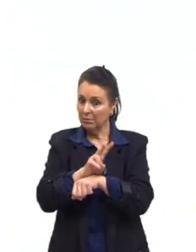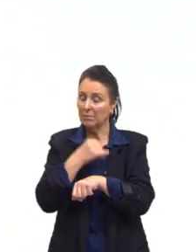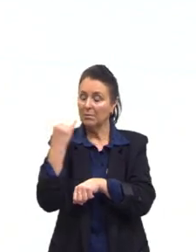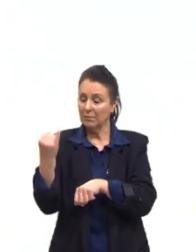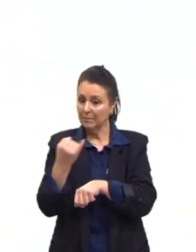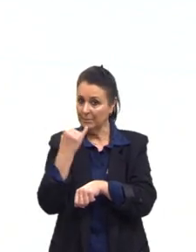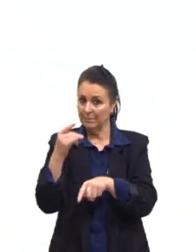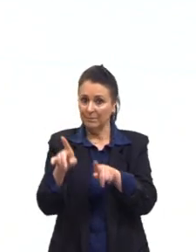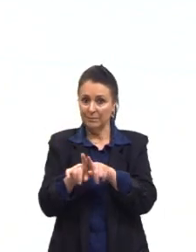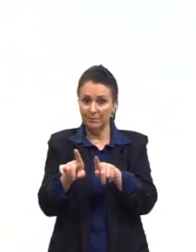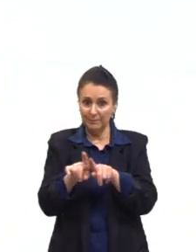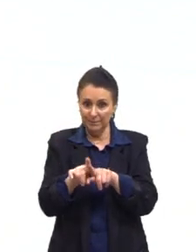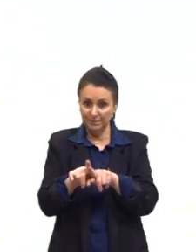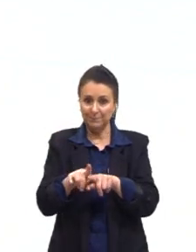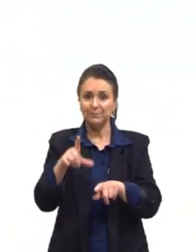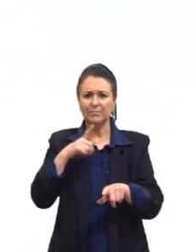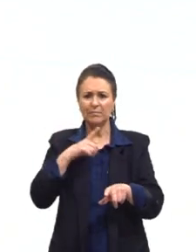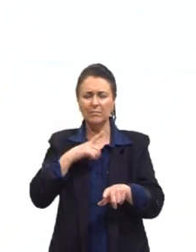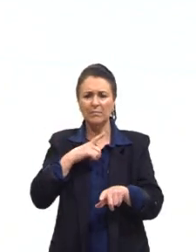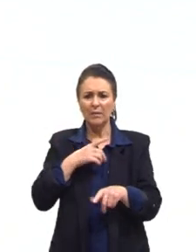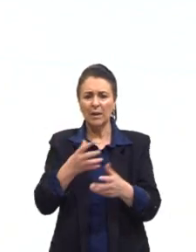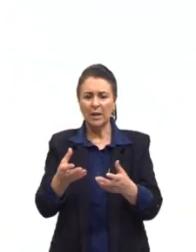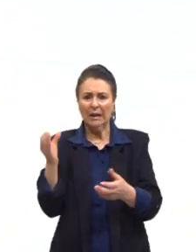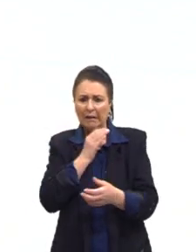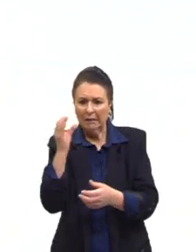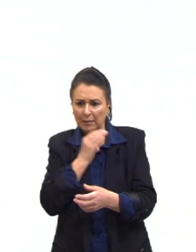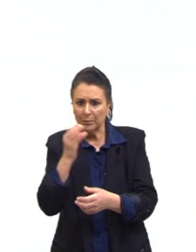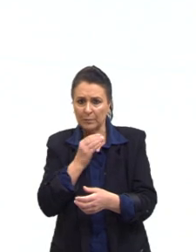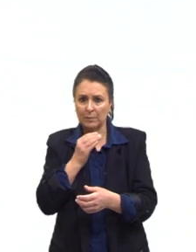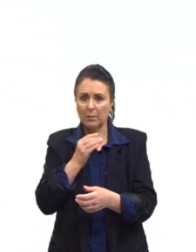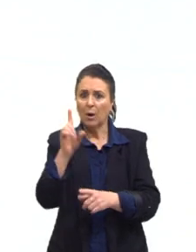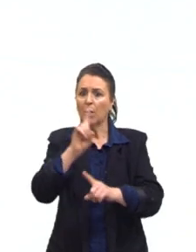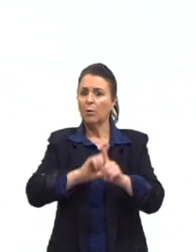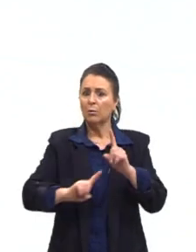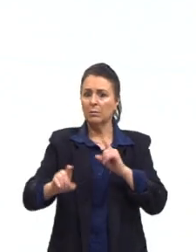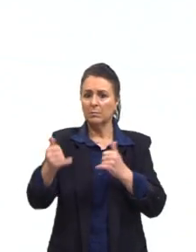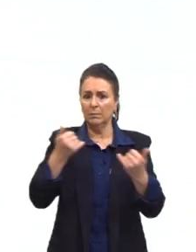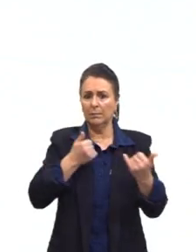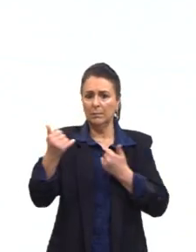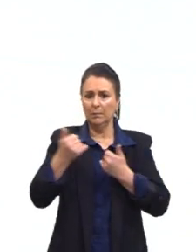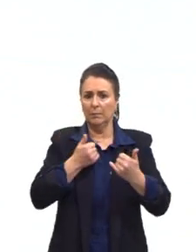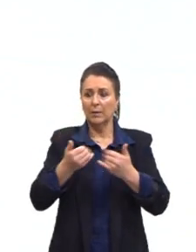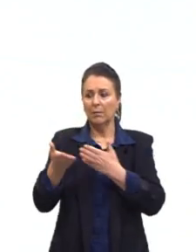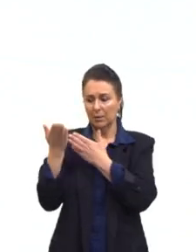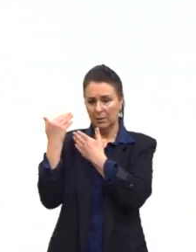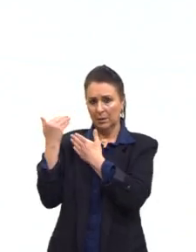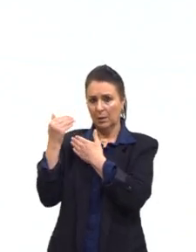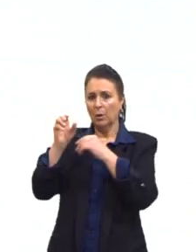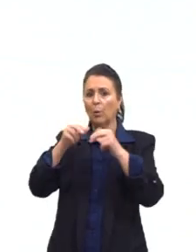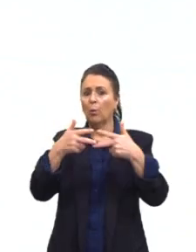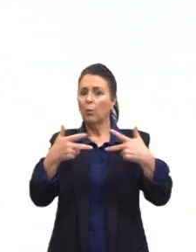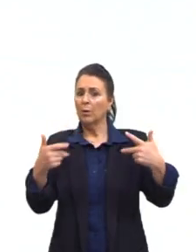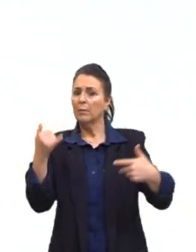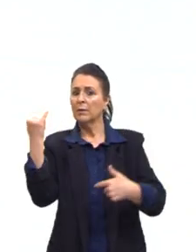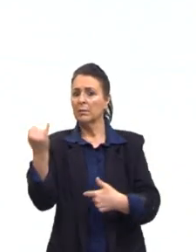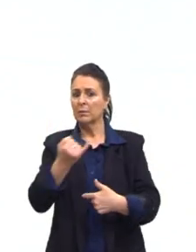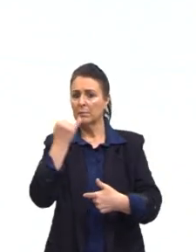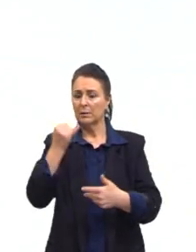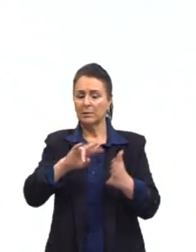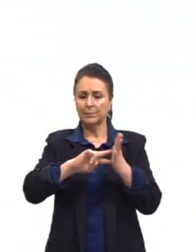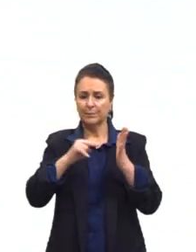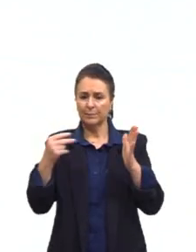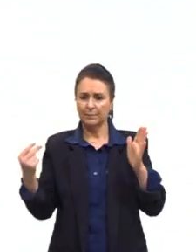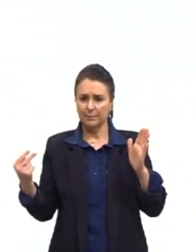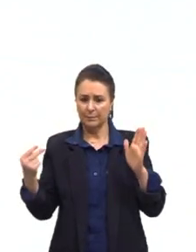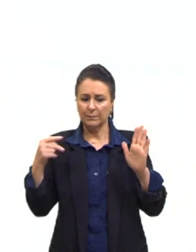Se tiver pressa, é certeza de deixar passar alguma informação ou elemento crucial para essa interpretação